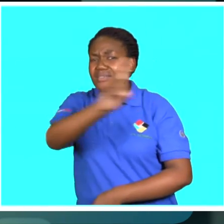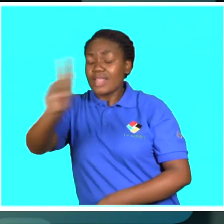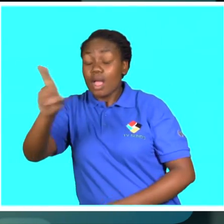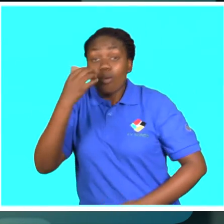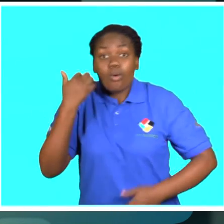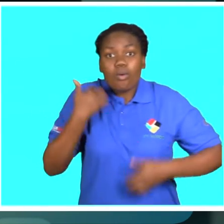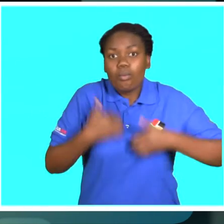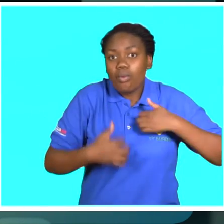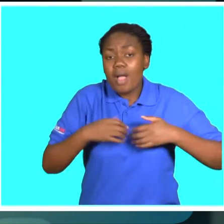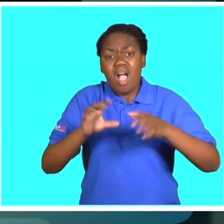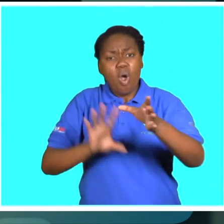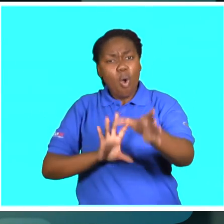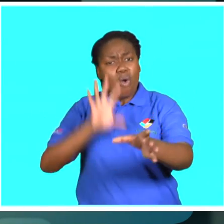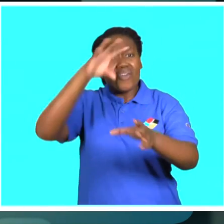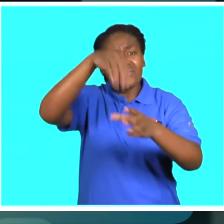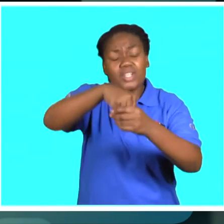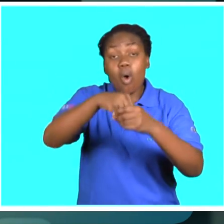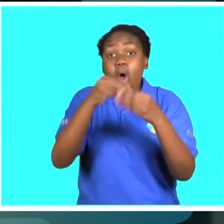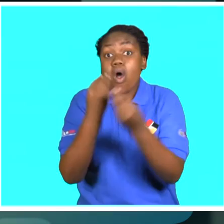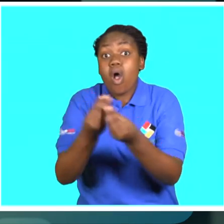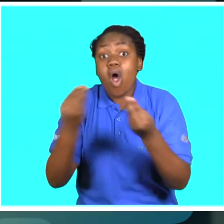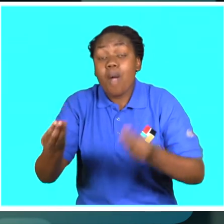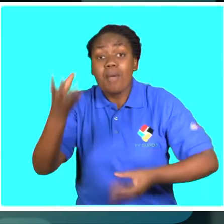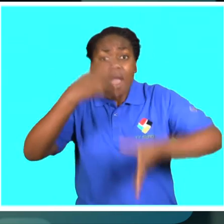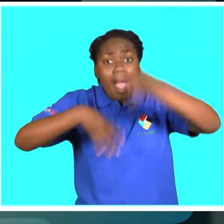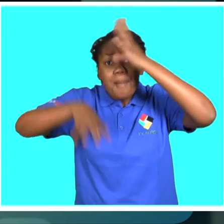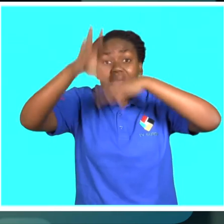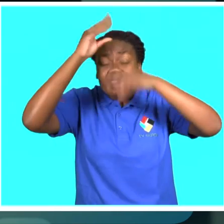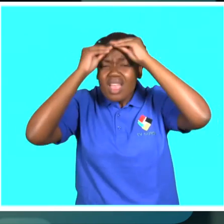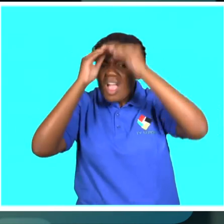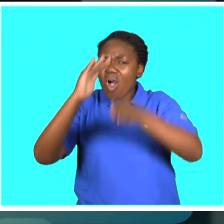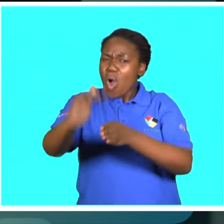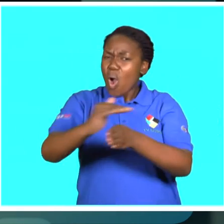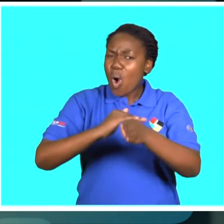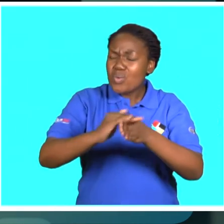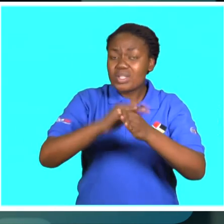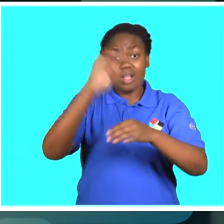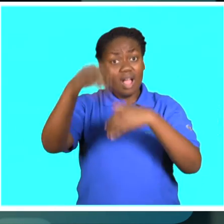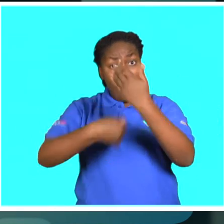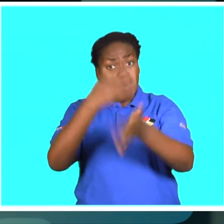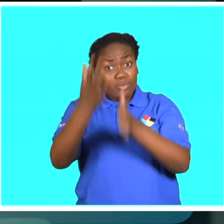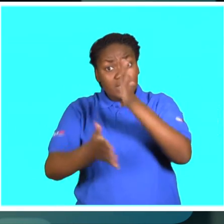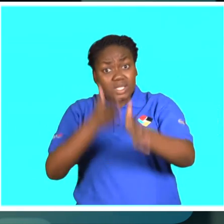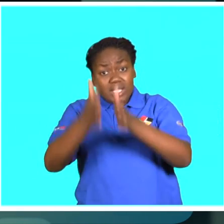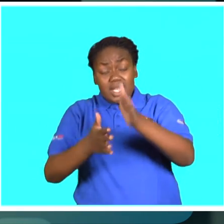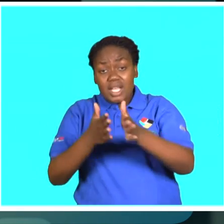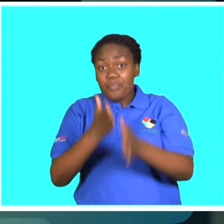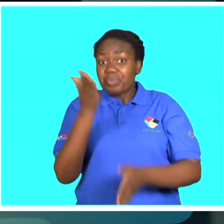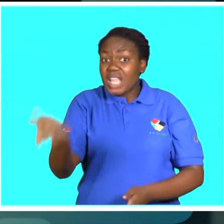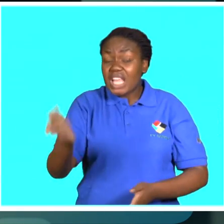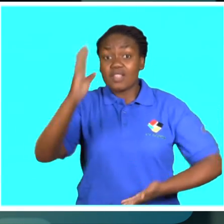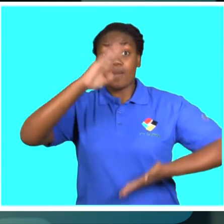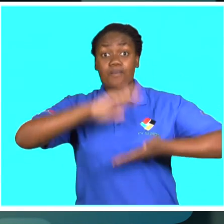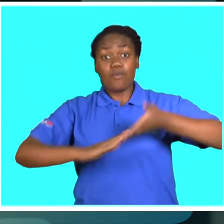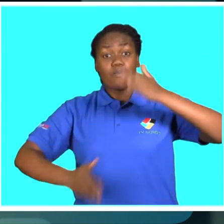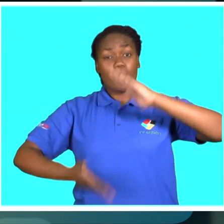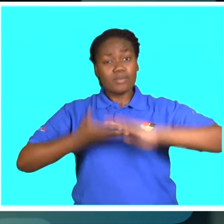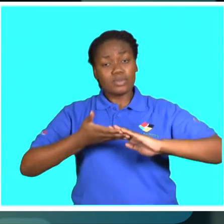No encontro, as associações de pessoas com deficiências manifestaram sua preocupação com a inclusão.